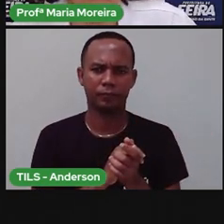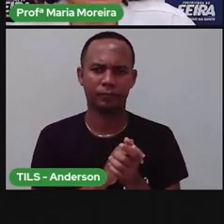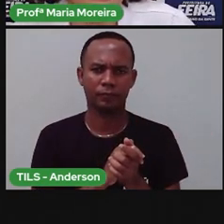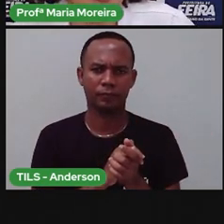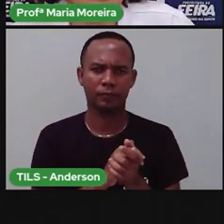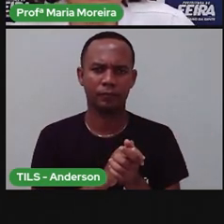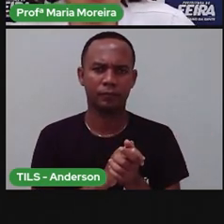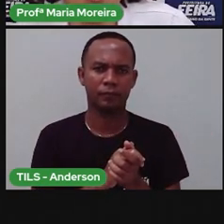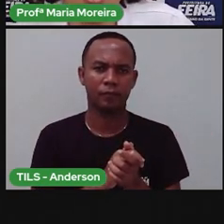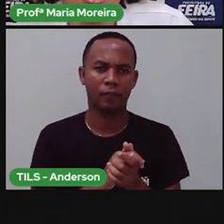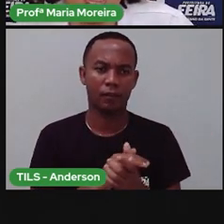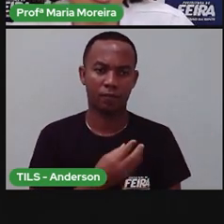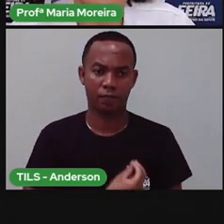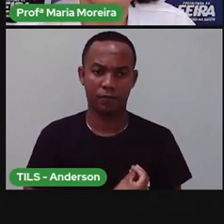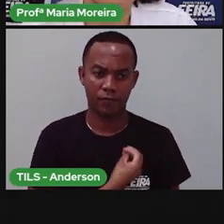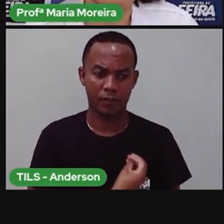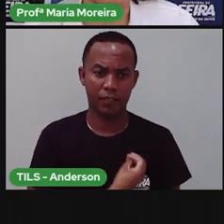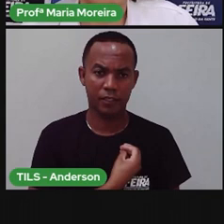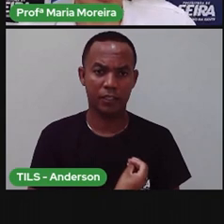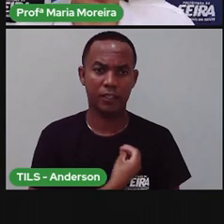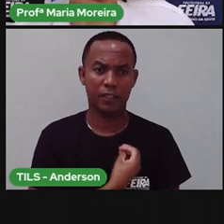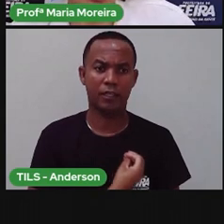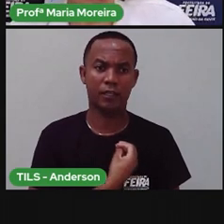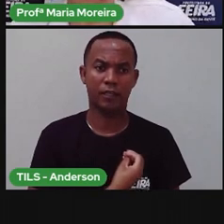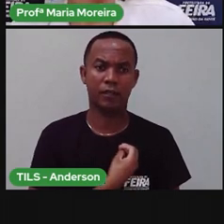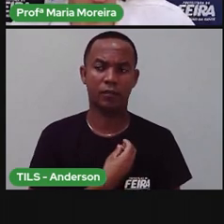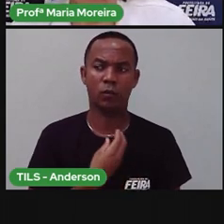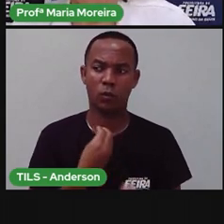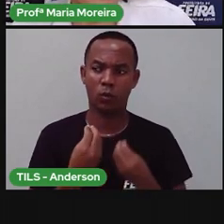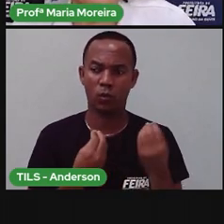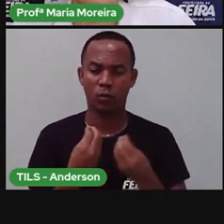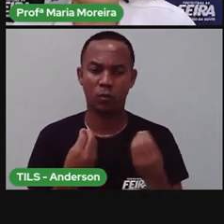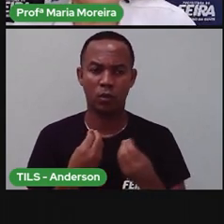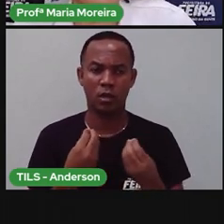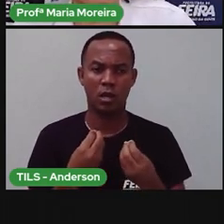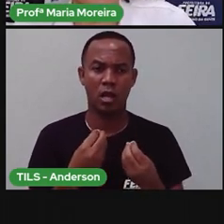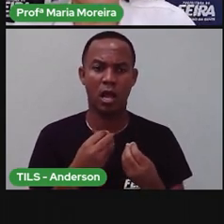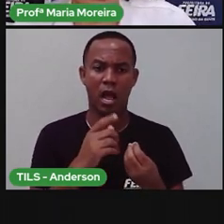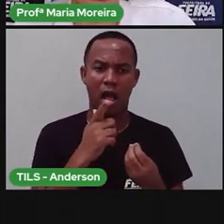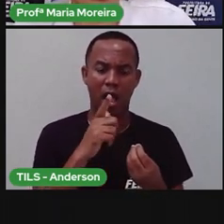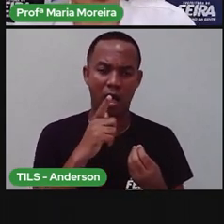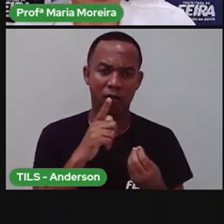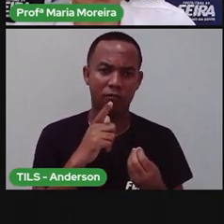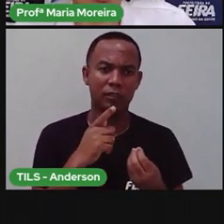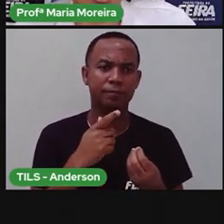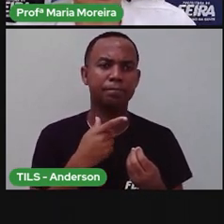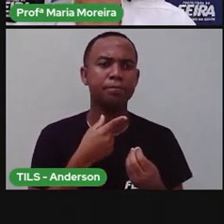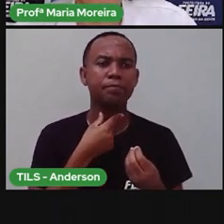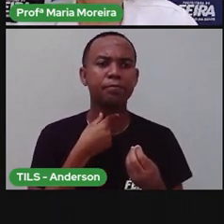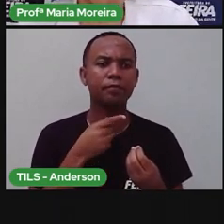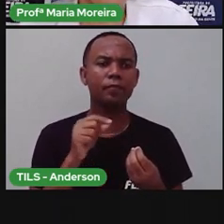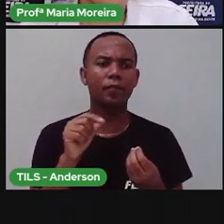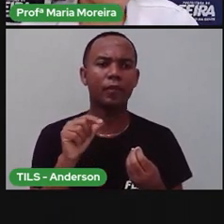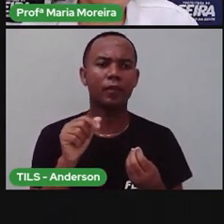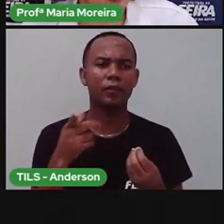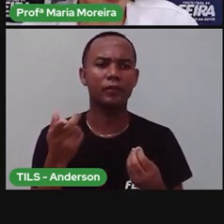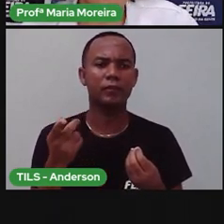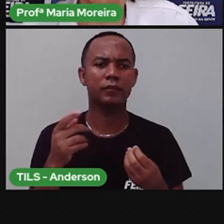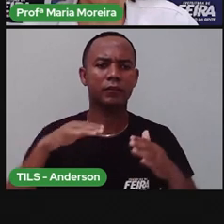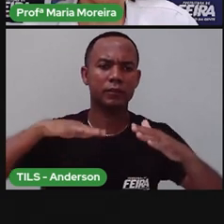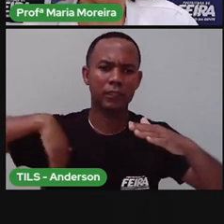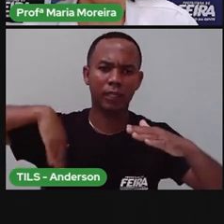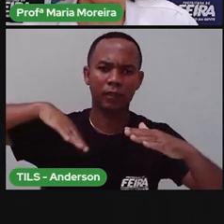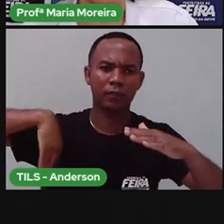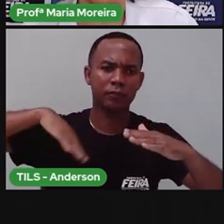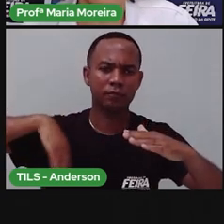Bom, os seres vivos se relacionam, né? Com a água para saciar a sua sede. Certo? Para nadar.